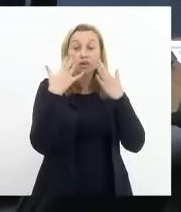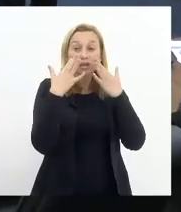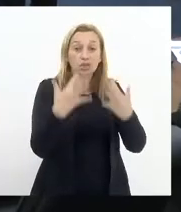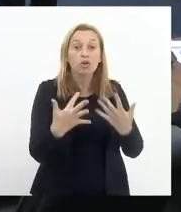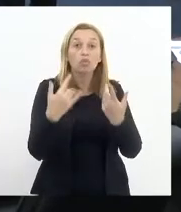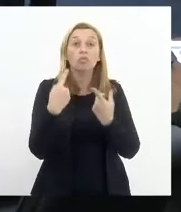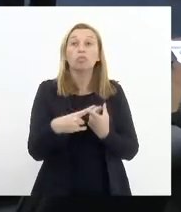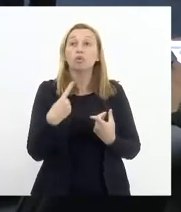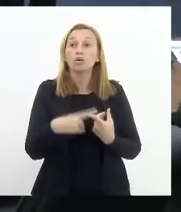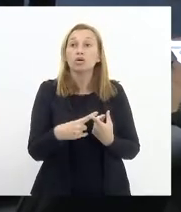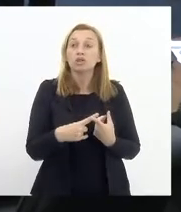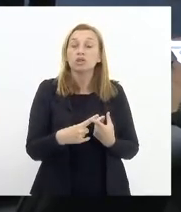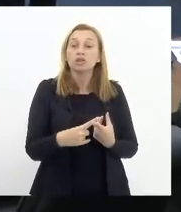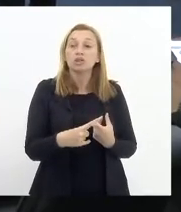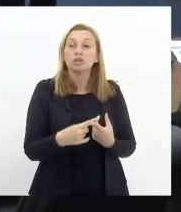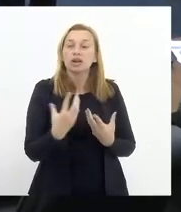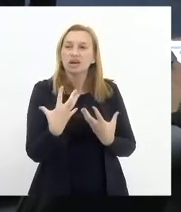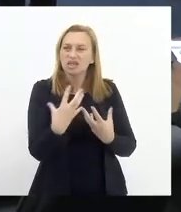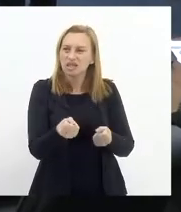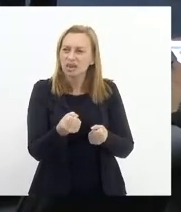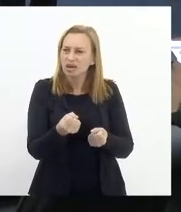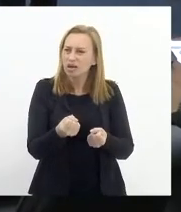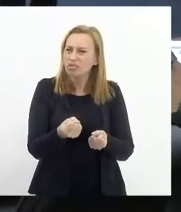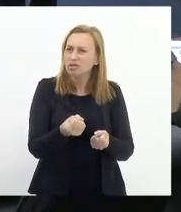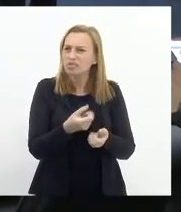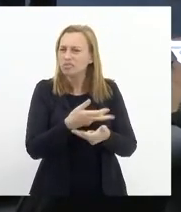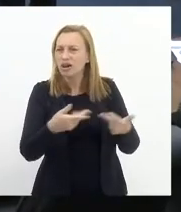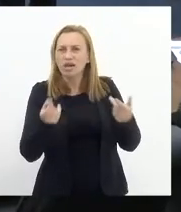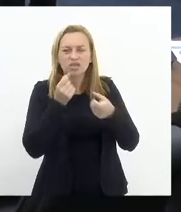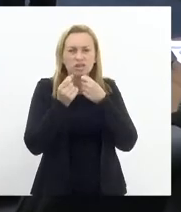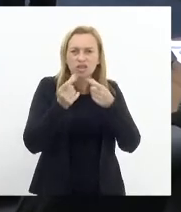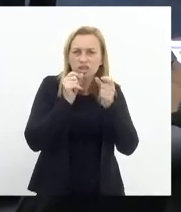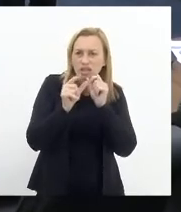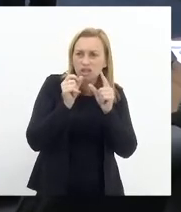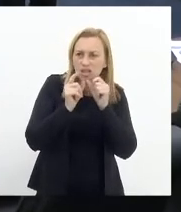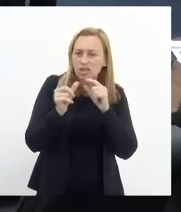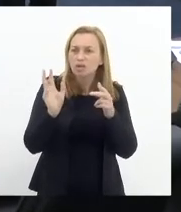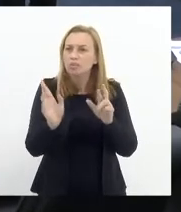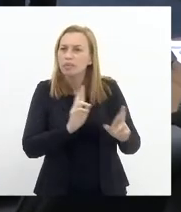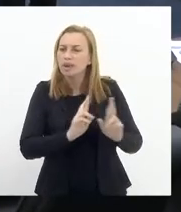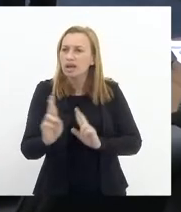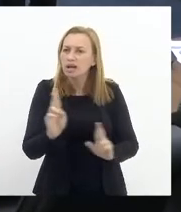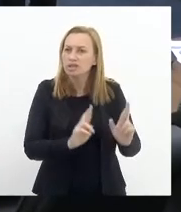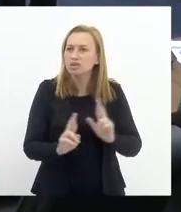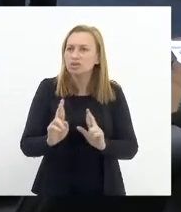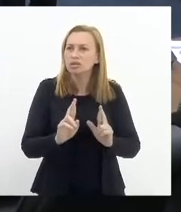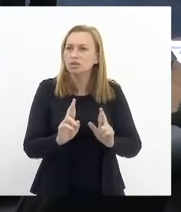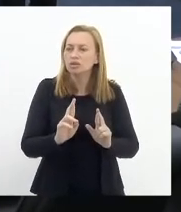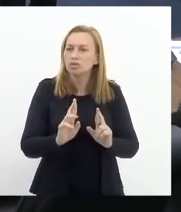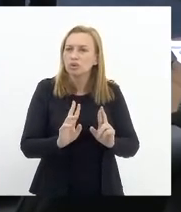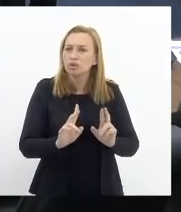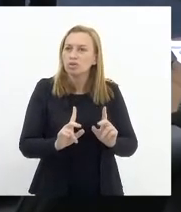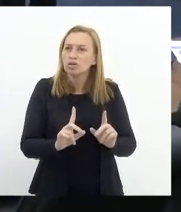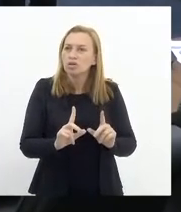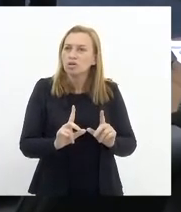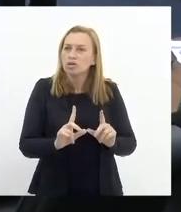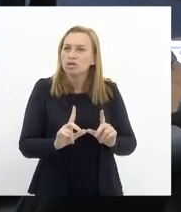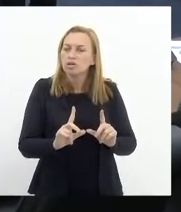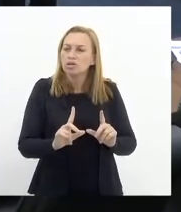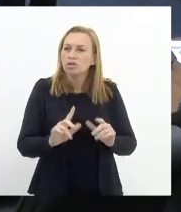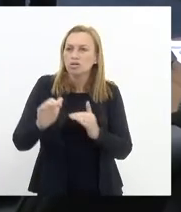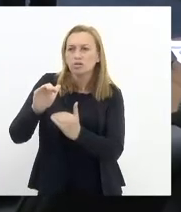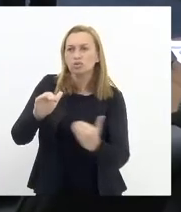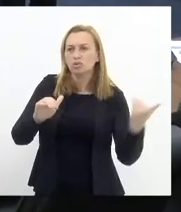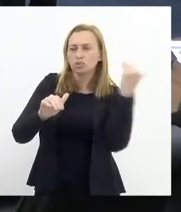a gente recebe diariamente muitas críticas em relação a operacionalização do supera